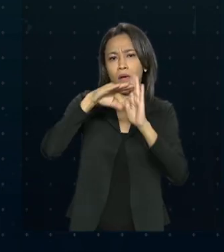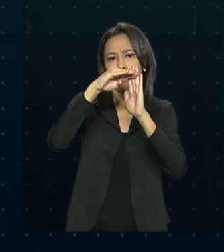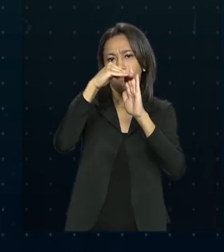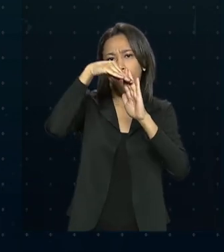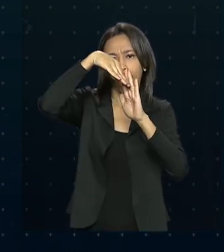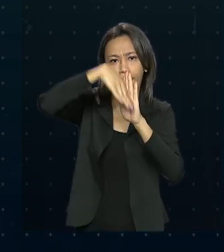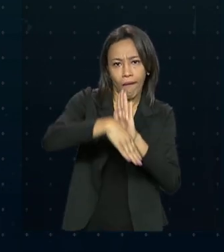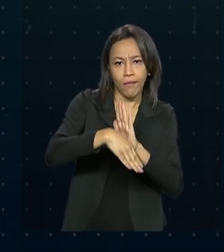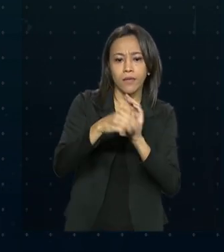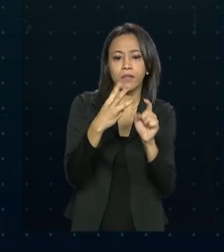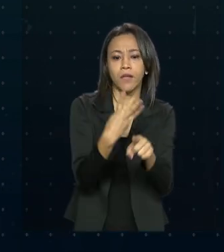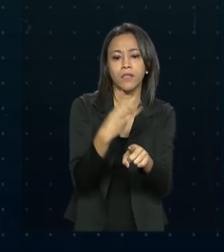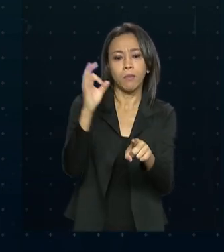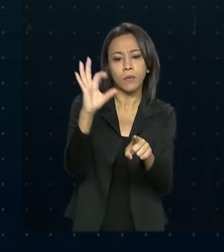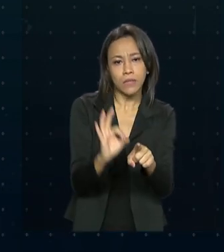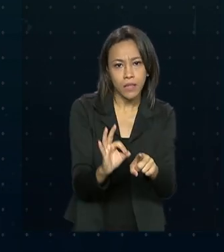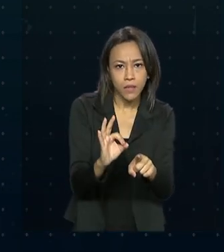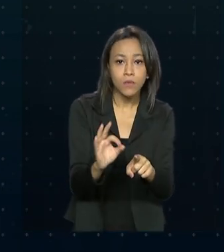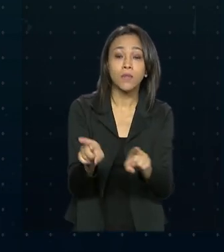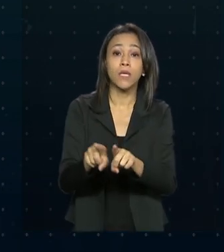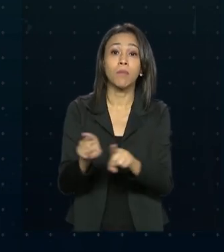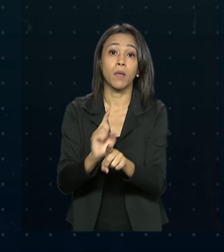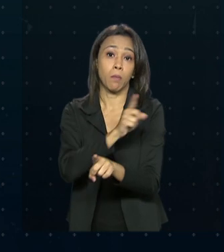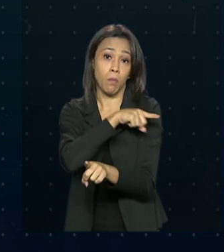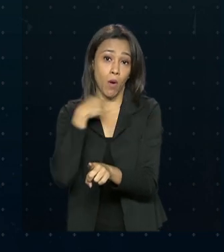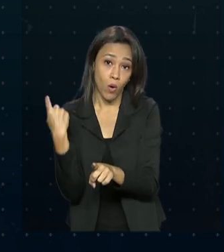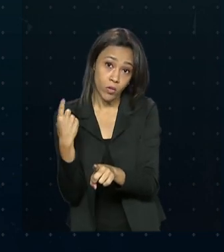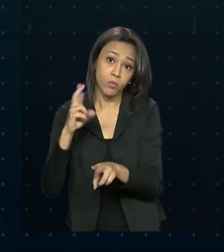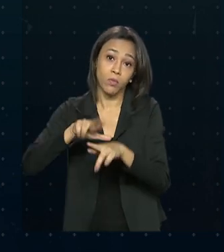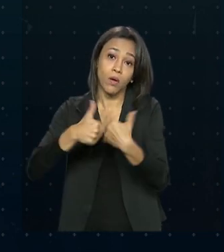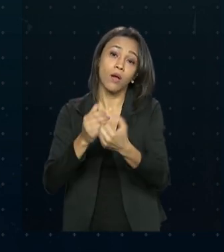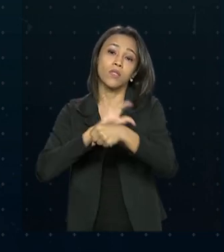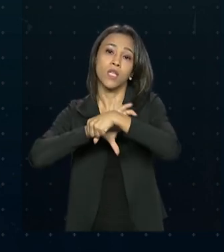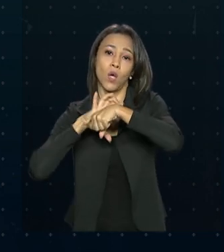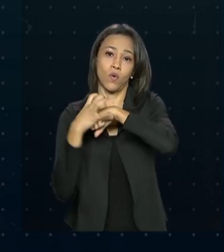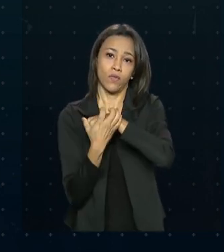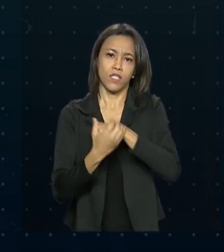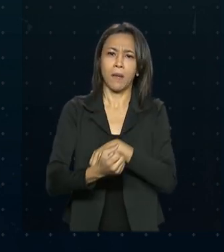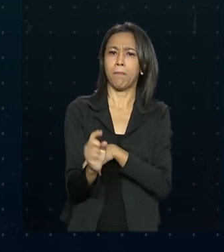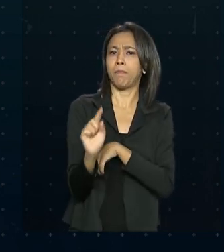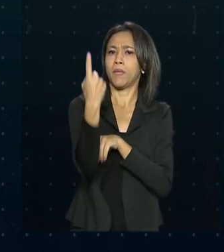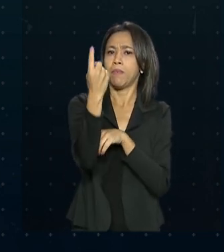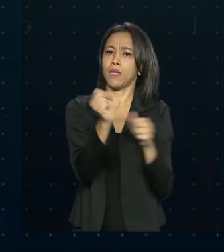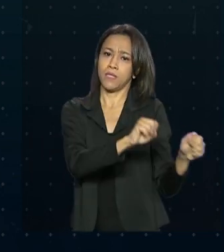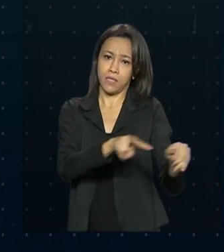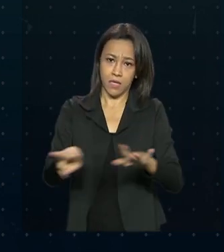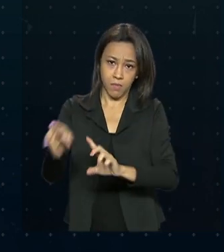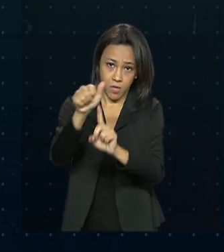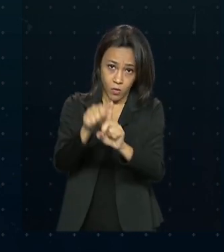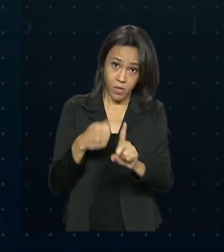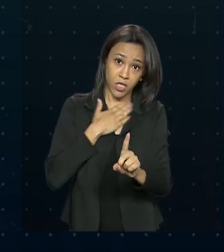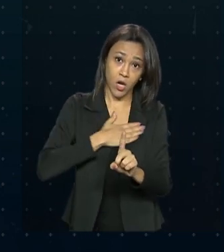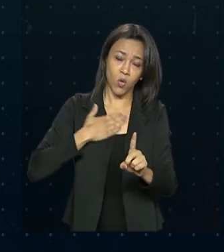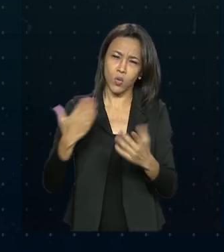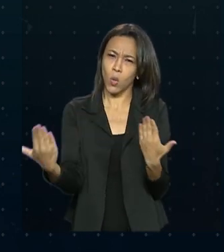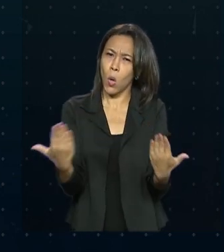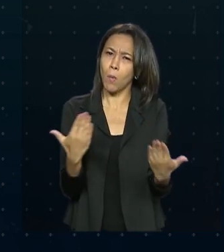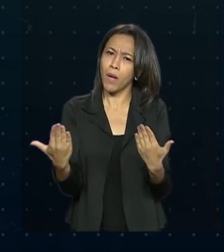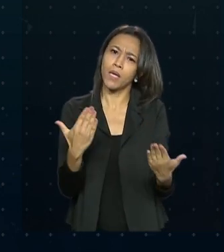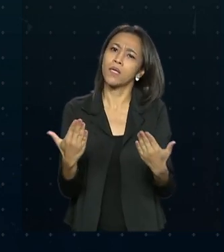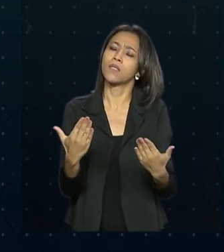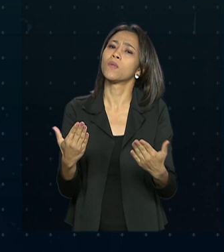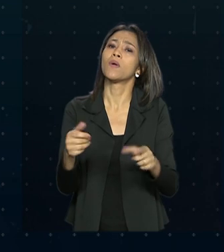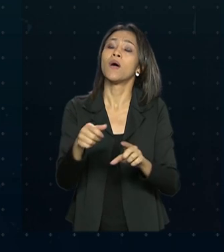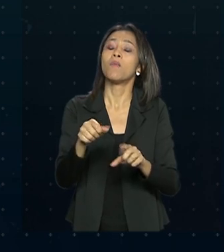número de novos casos e de mortos por Covid-19 na primeira semana de agosto, em comparação com a semana